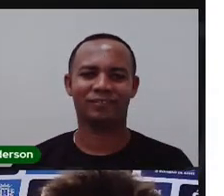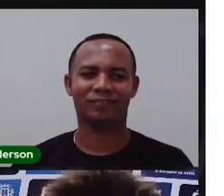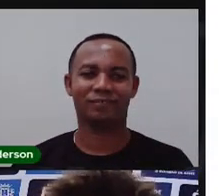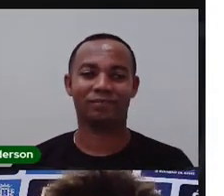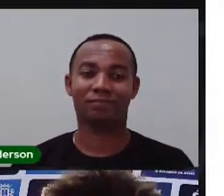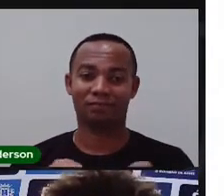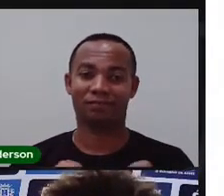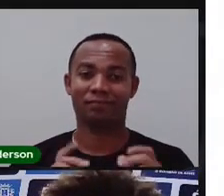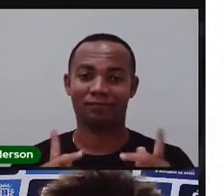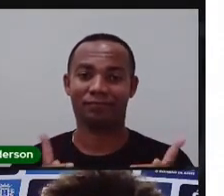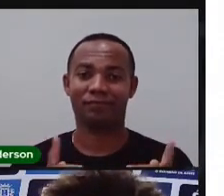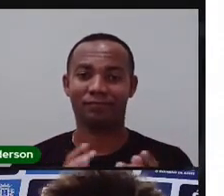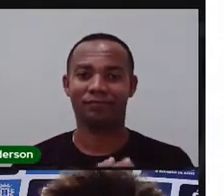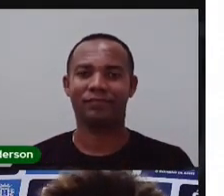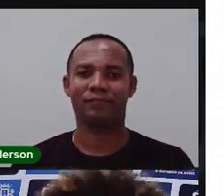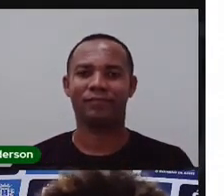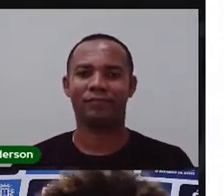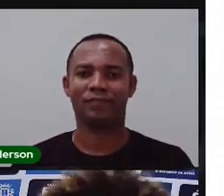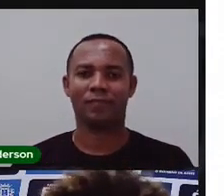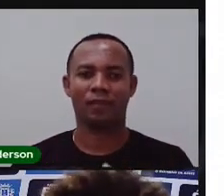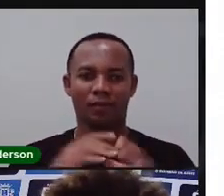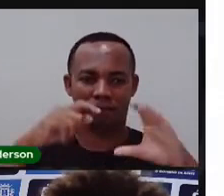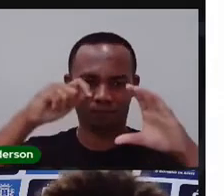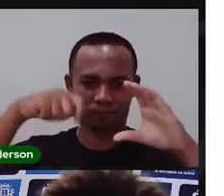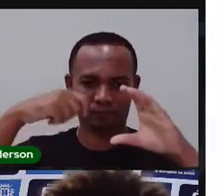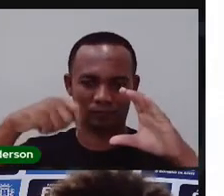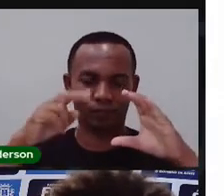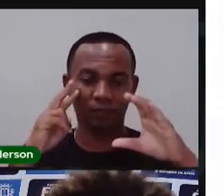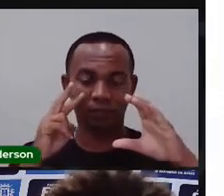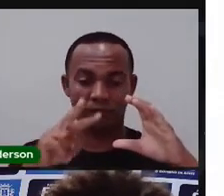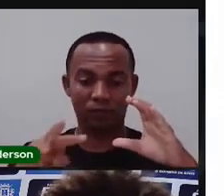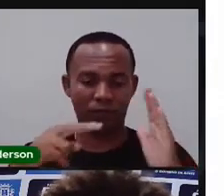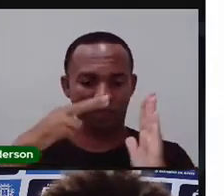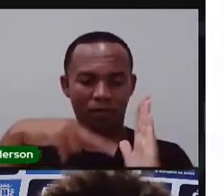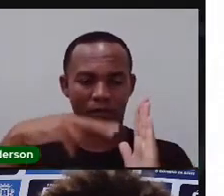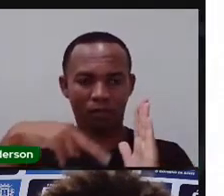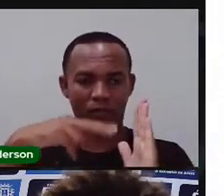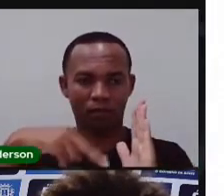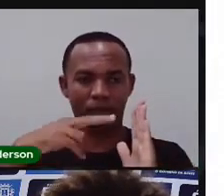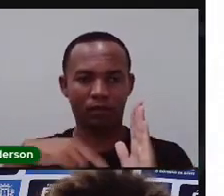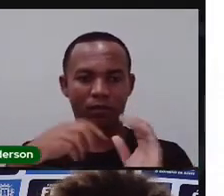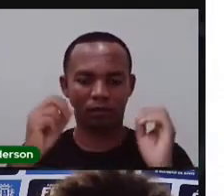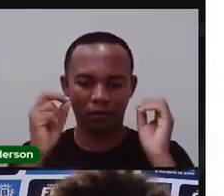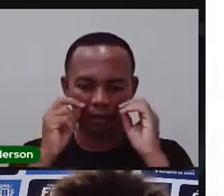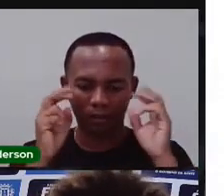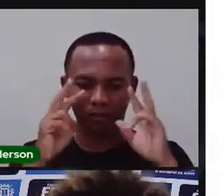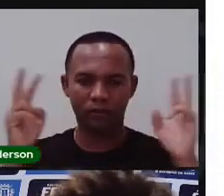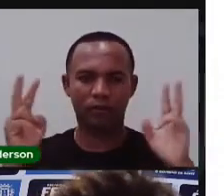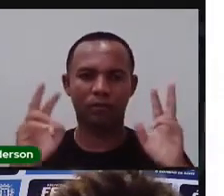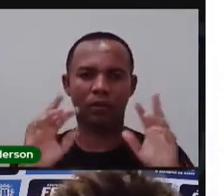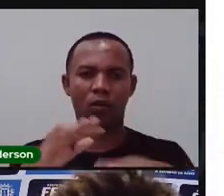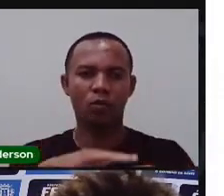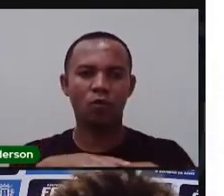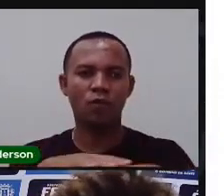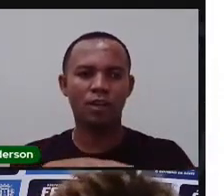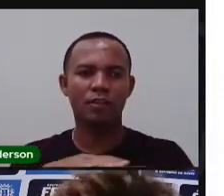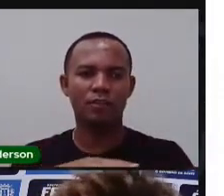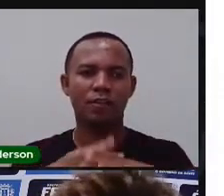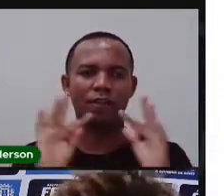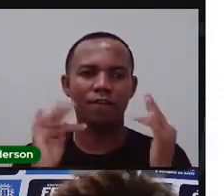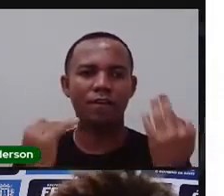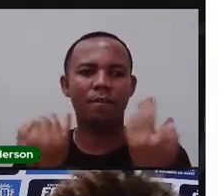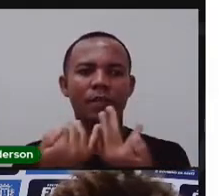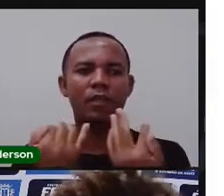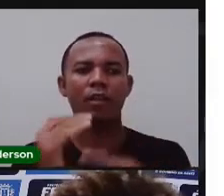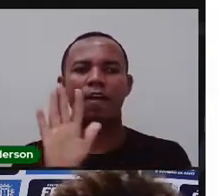Pronto. Após assistir ao vídeo e ler o texto atentamente, converse com seus familiares e responda. Que vídeo